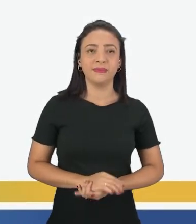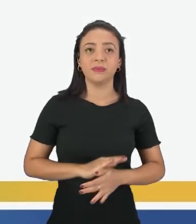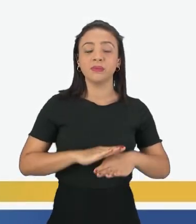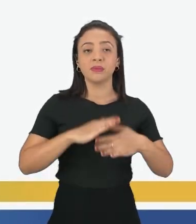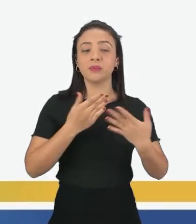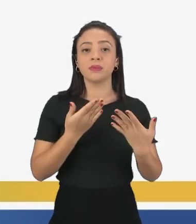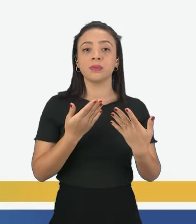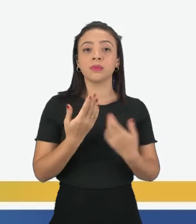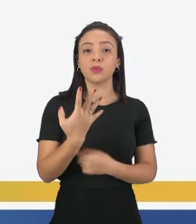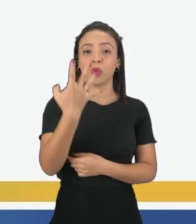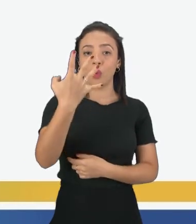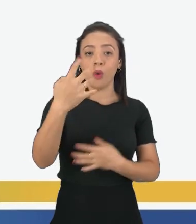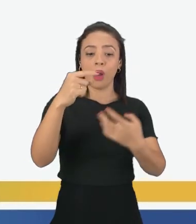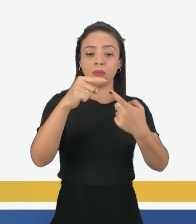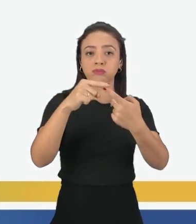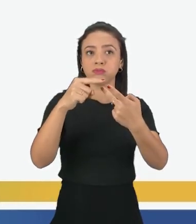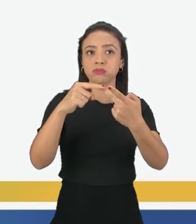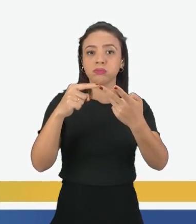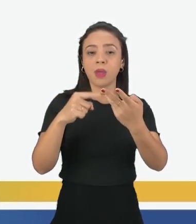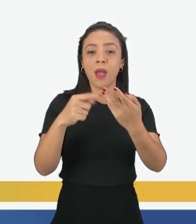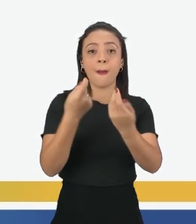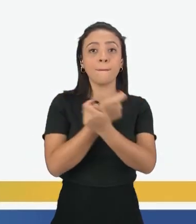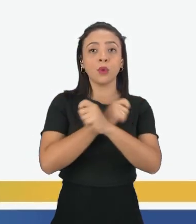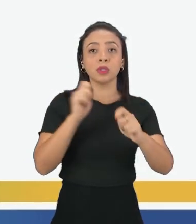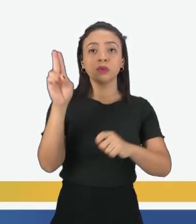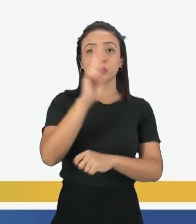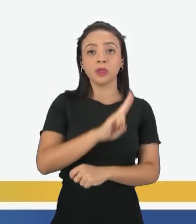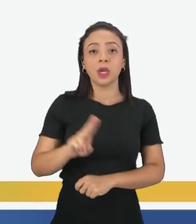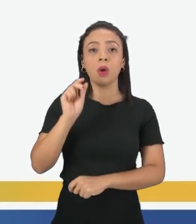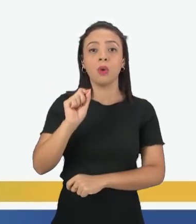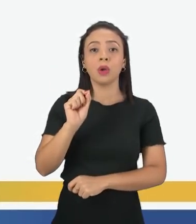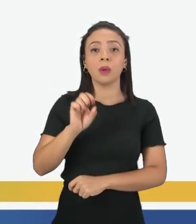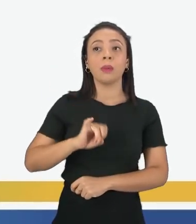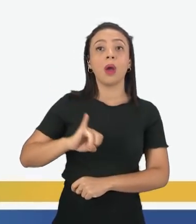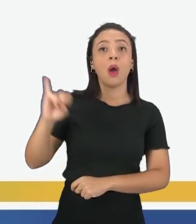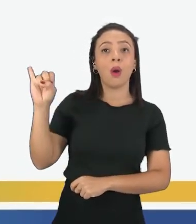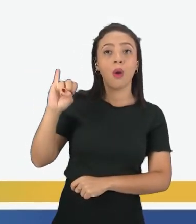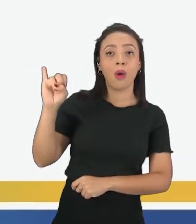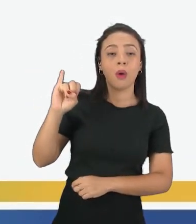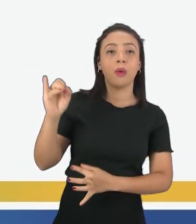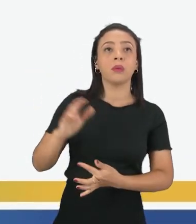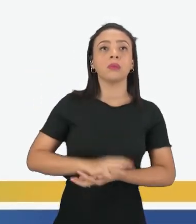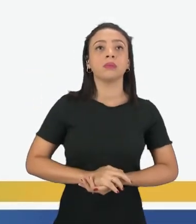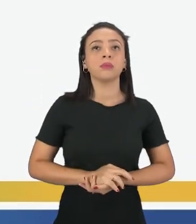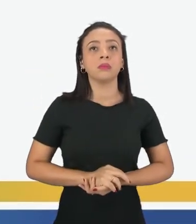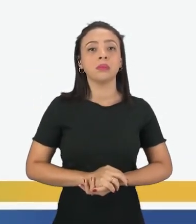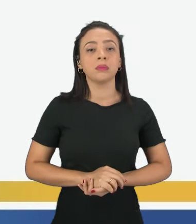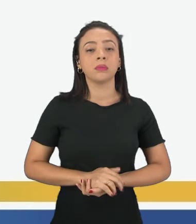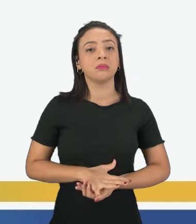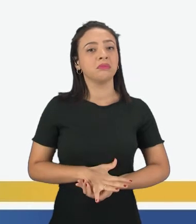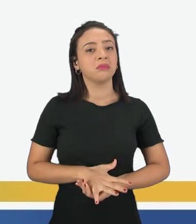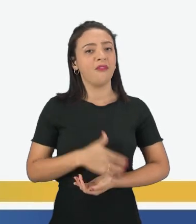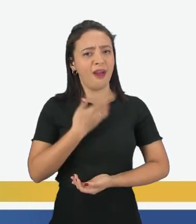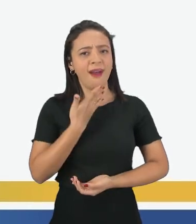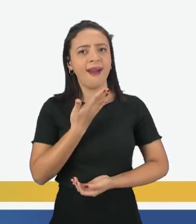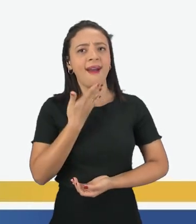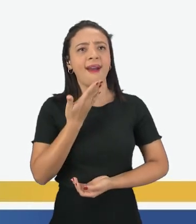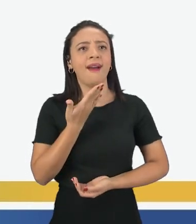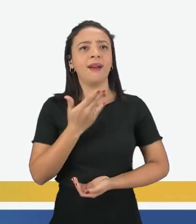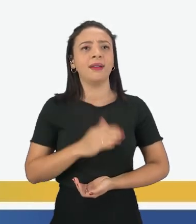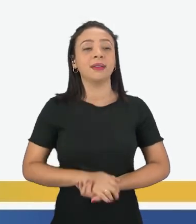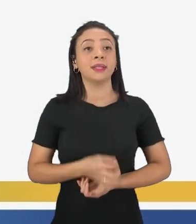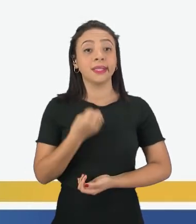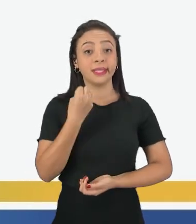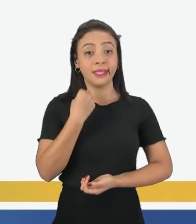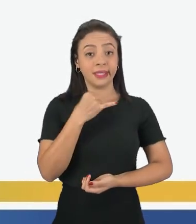dessas quatro frases nós não podemos usar como uma saudação, como um greeting? Tá fácil, hein? Então se